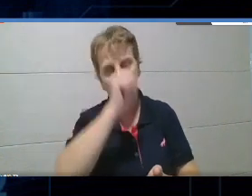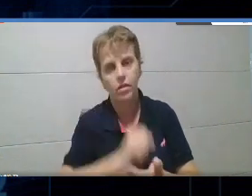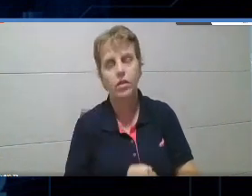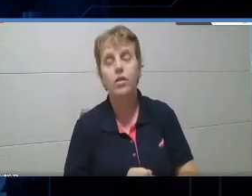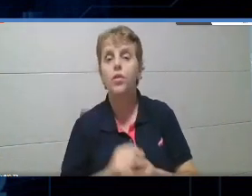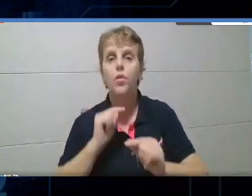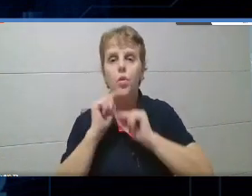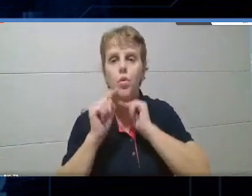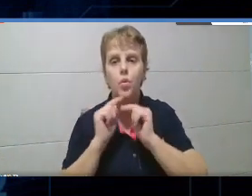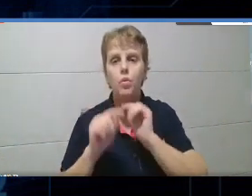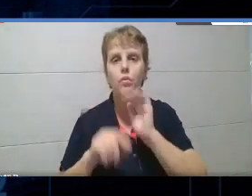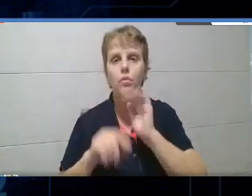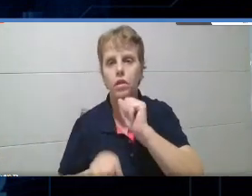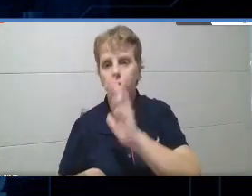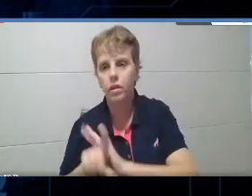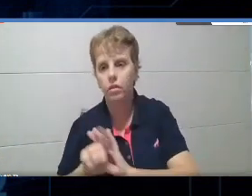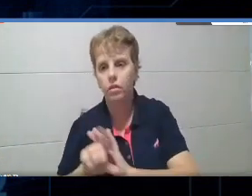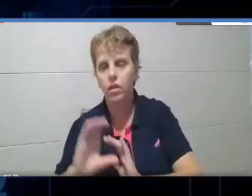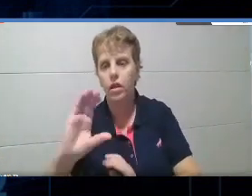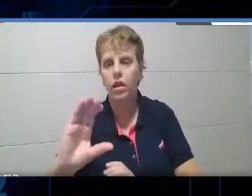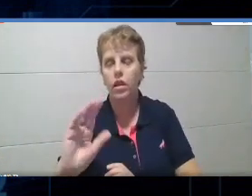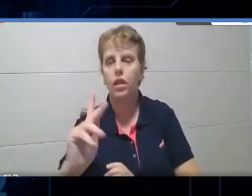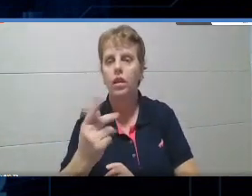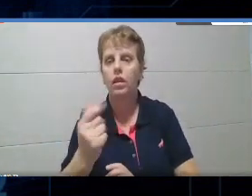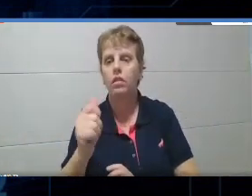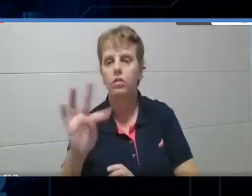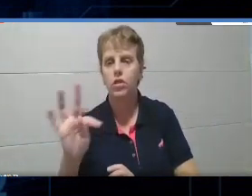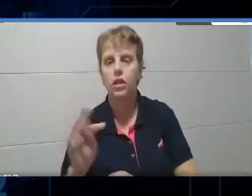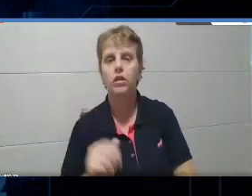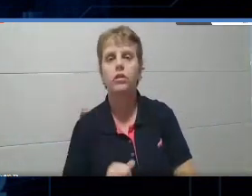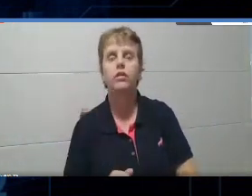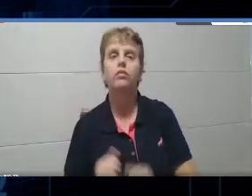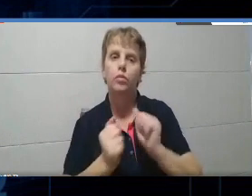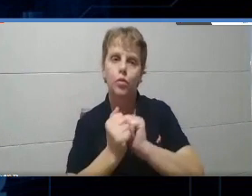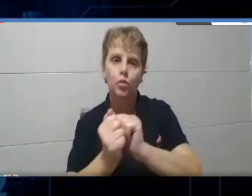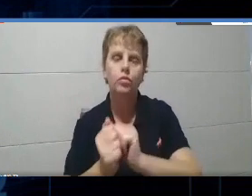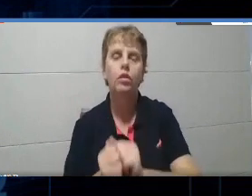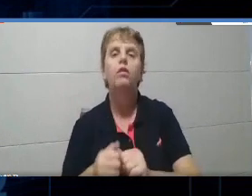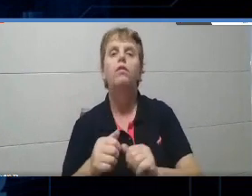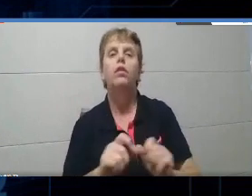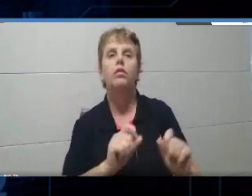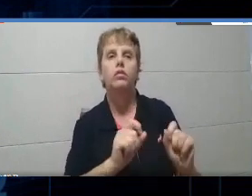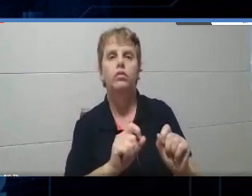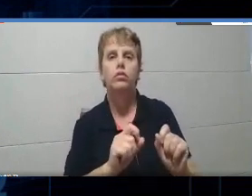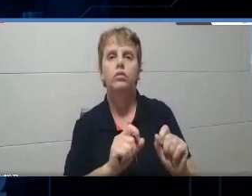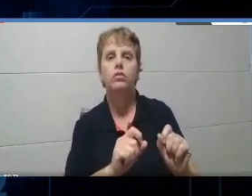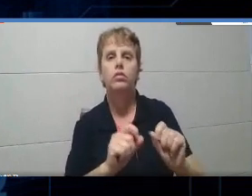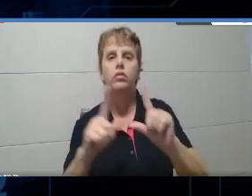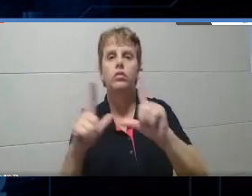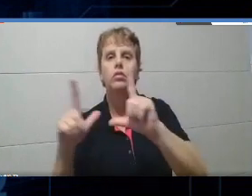dúvidas no chat, e tamo junto, vamos lá. Eu vou compartilhar minha tela com vocês.